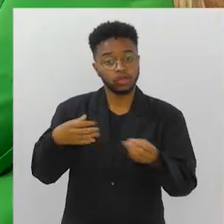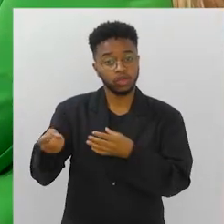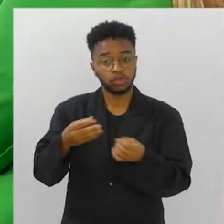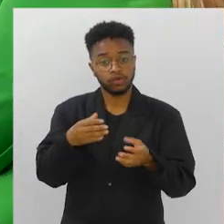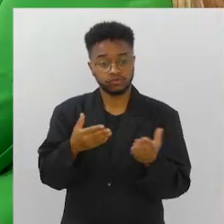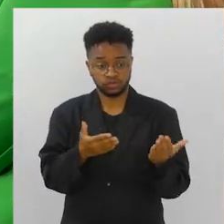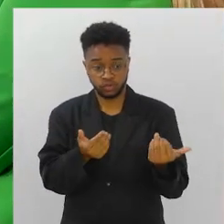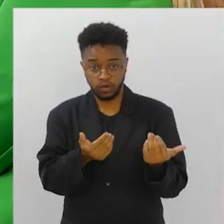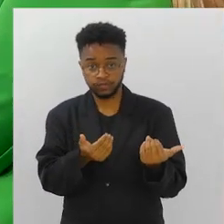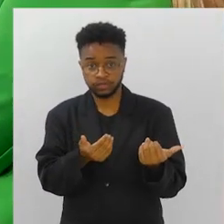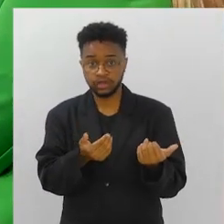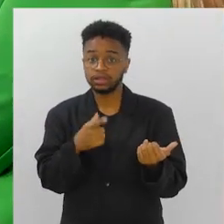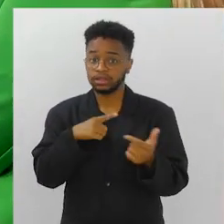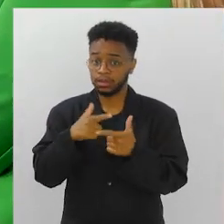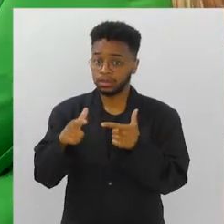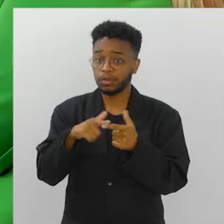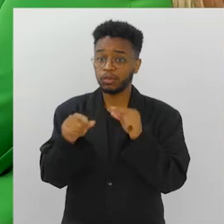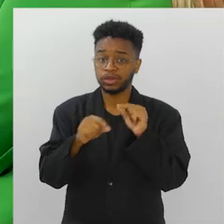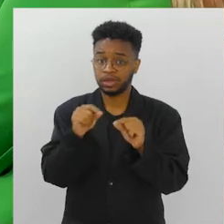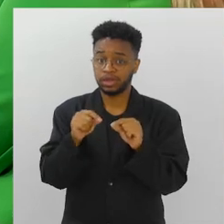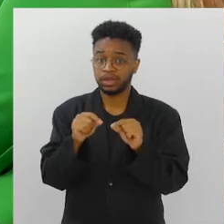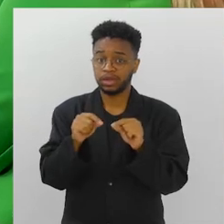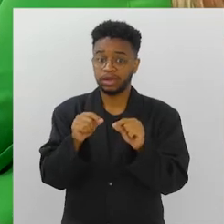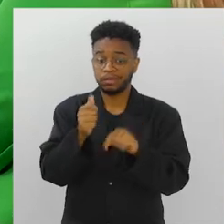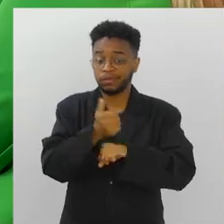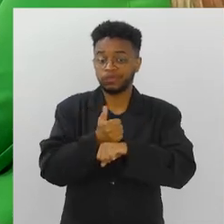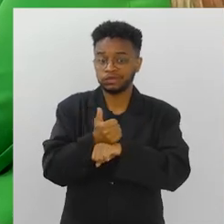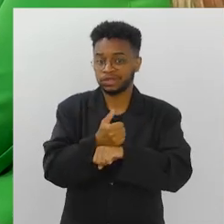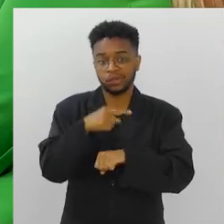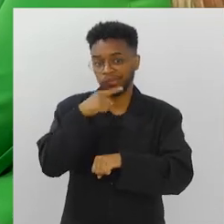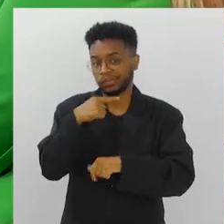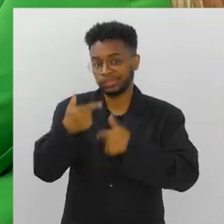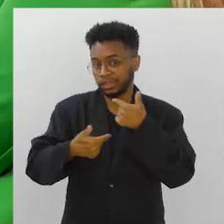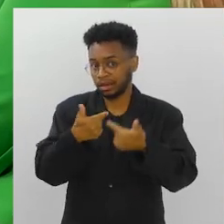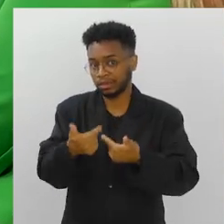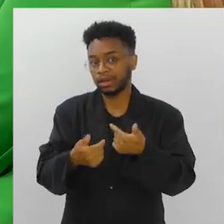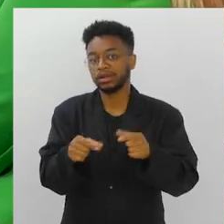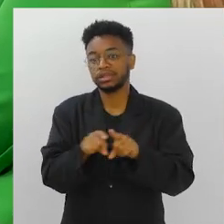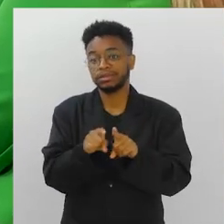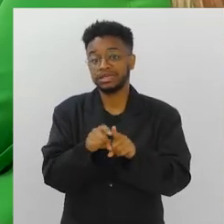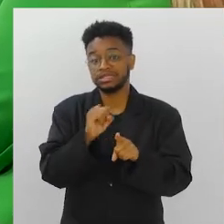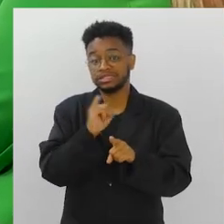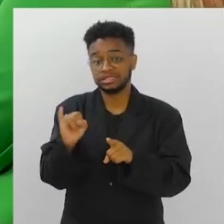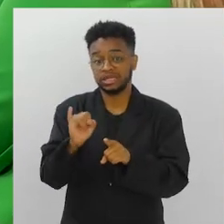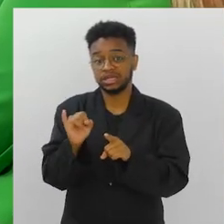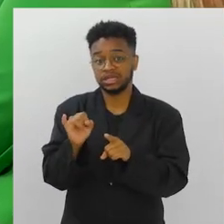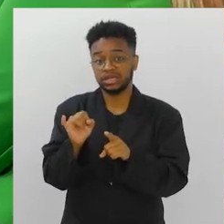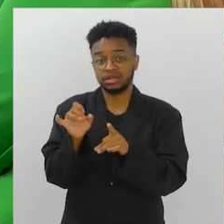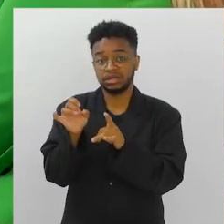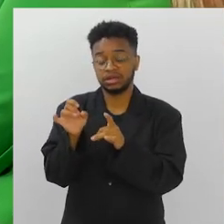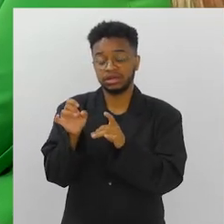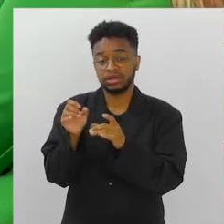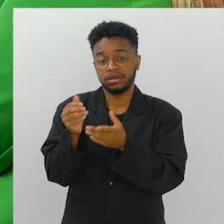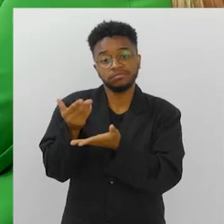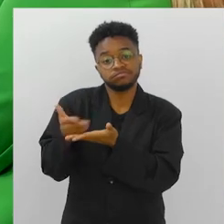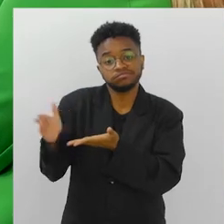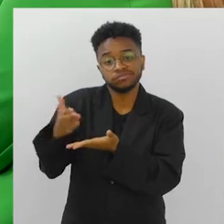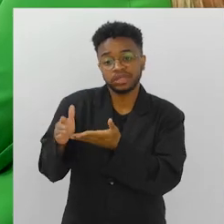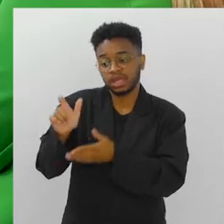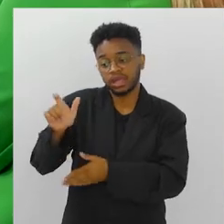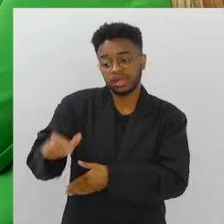modernidade para a juventude, você tem um problema de mão de obra como o Faião colocou. E quando você exclui a terceira idade,